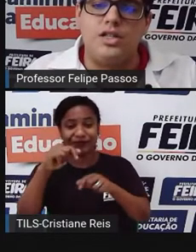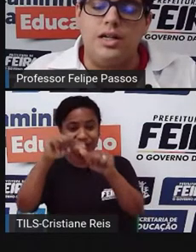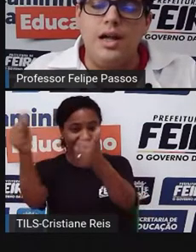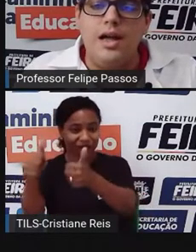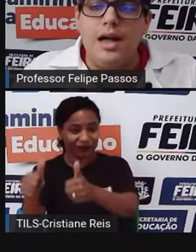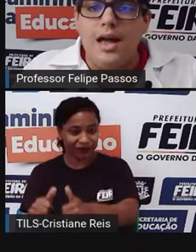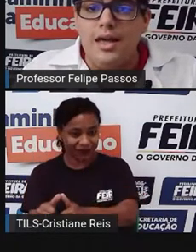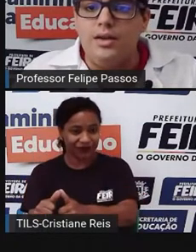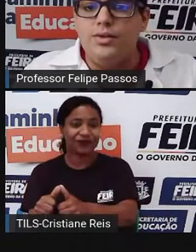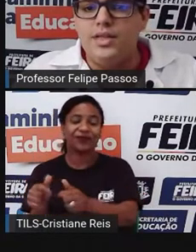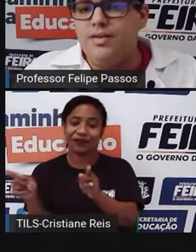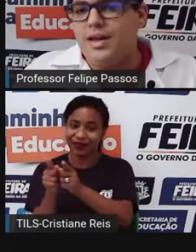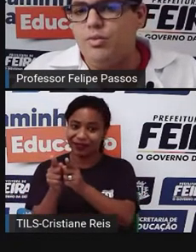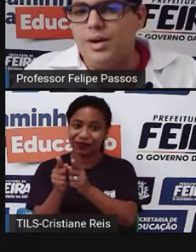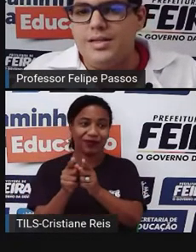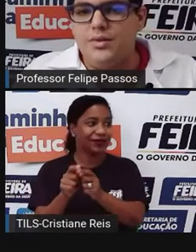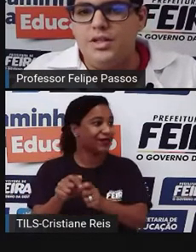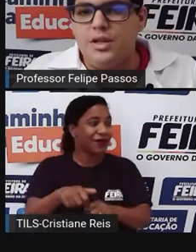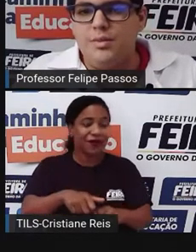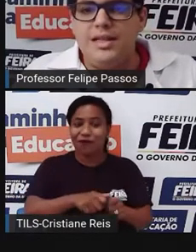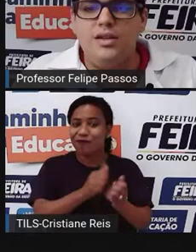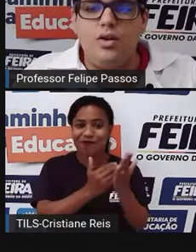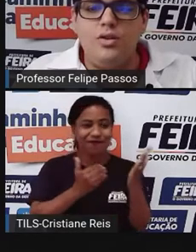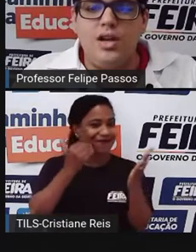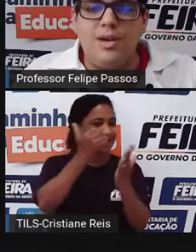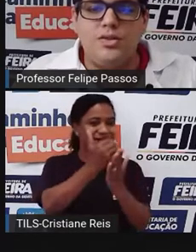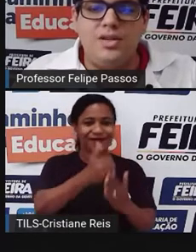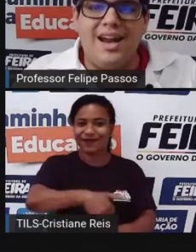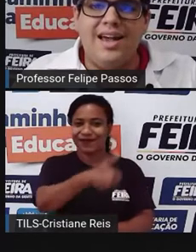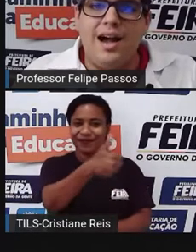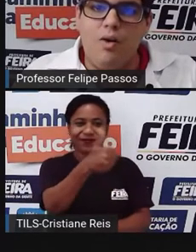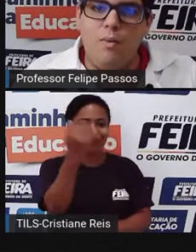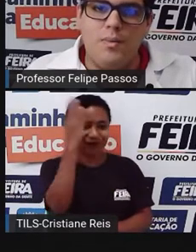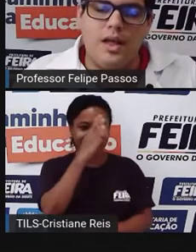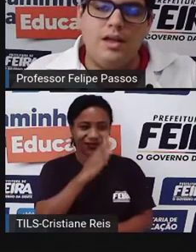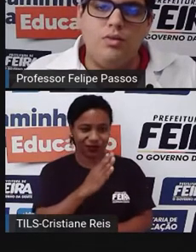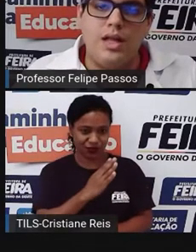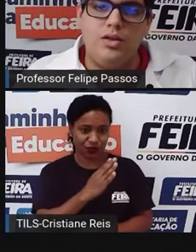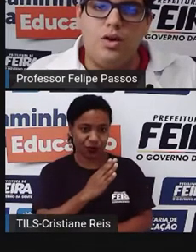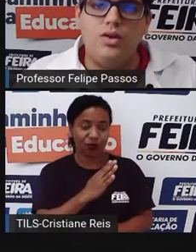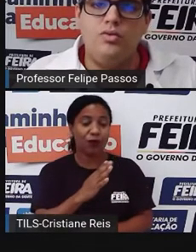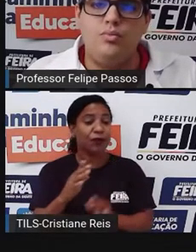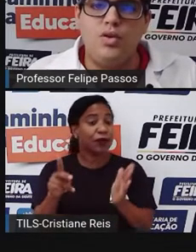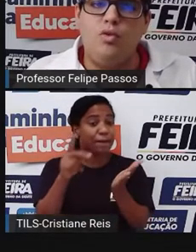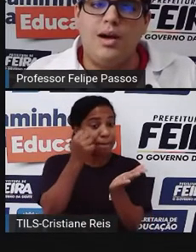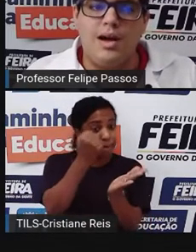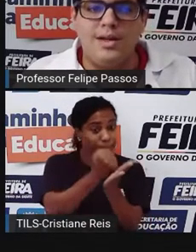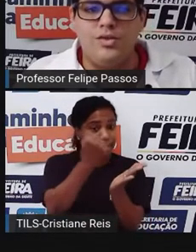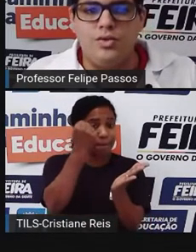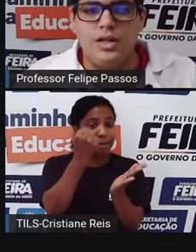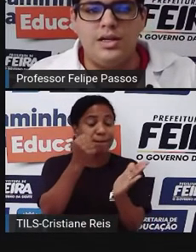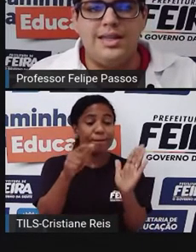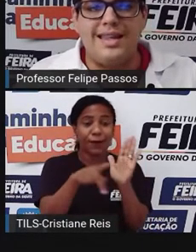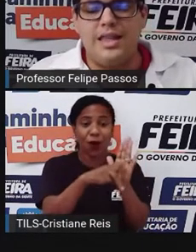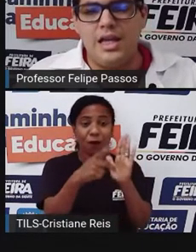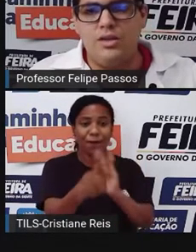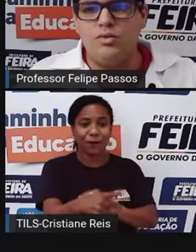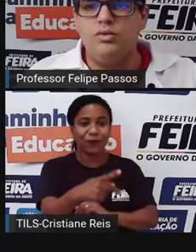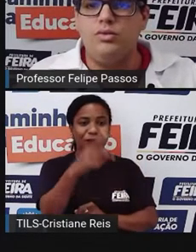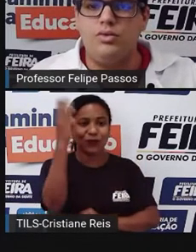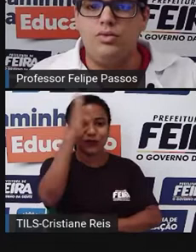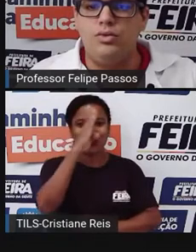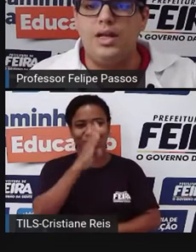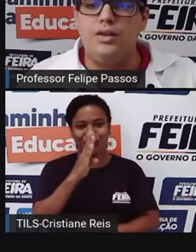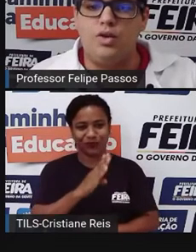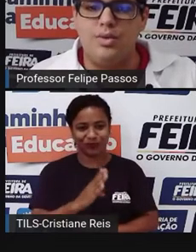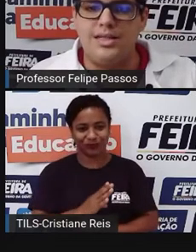floresta. Inclusive aqui no Brasil a gente chama esse território de Amazônia Legal, né? O território do bioma Amazônia, que está dentro